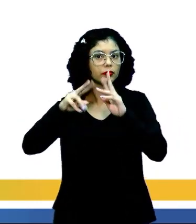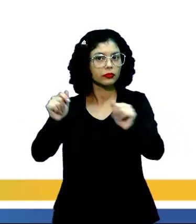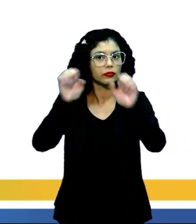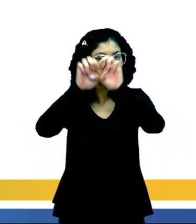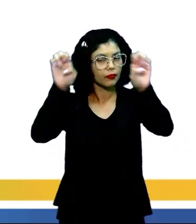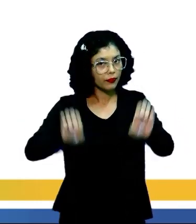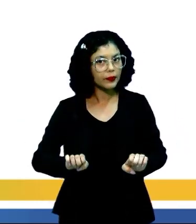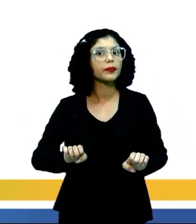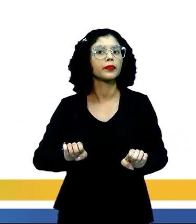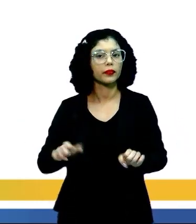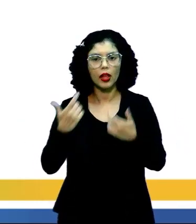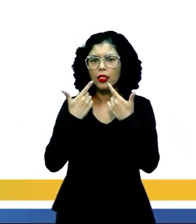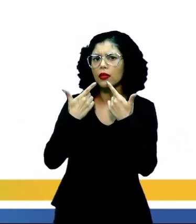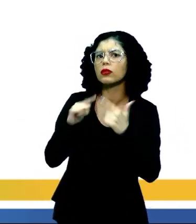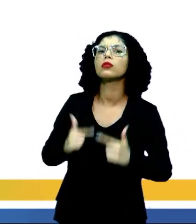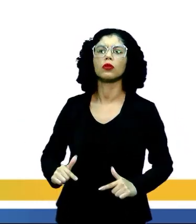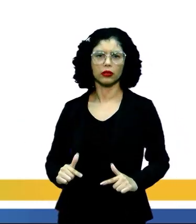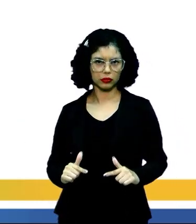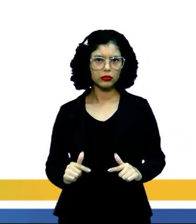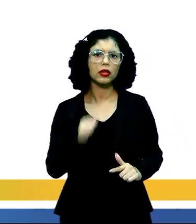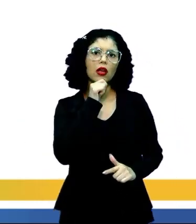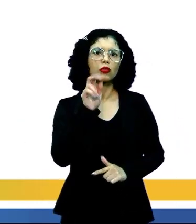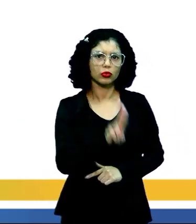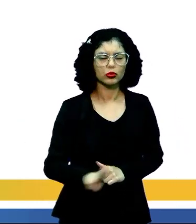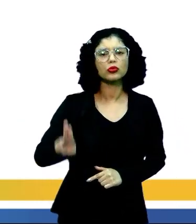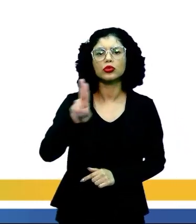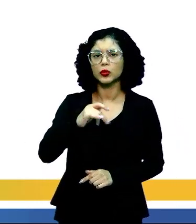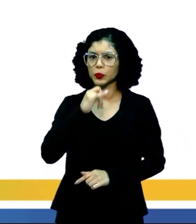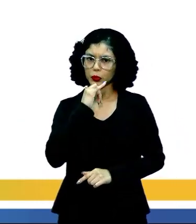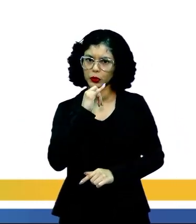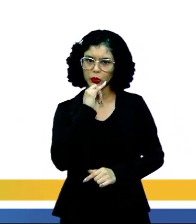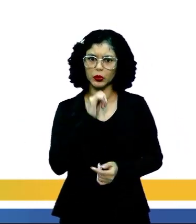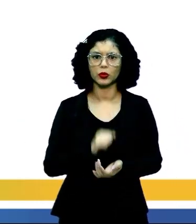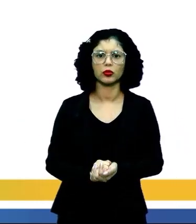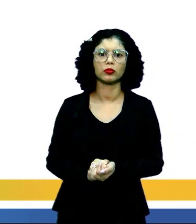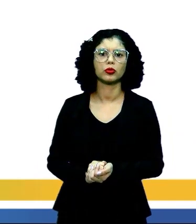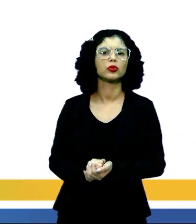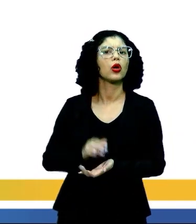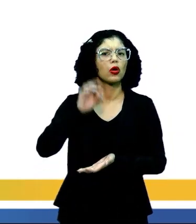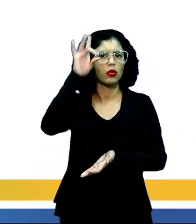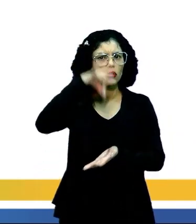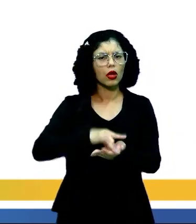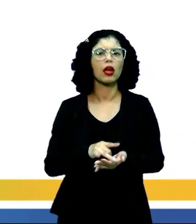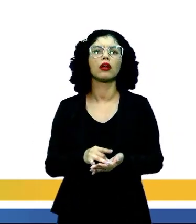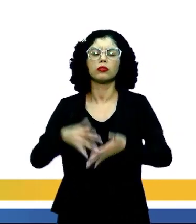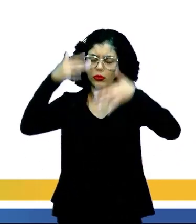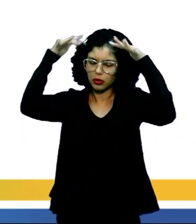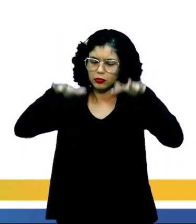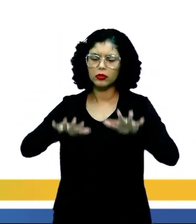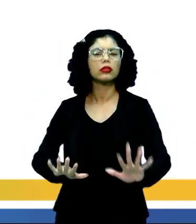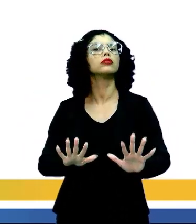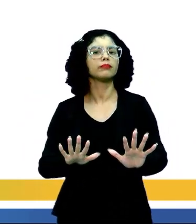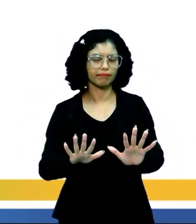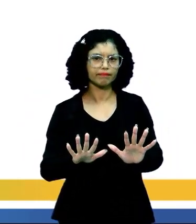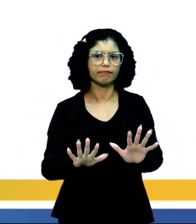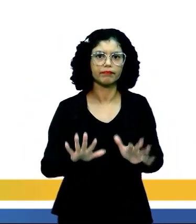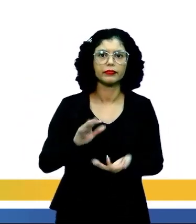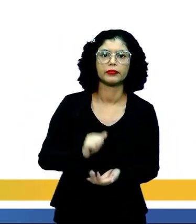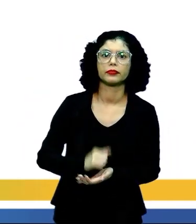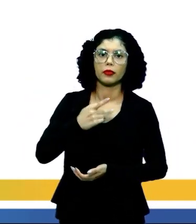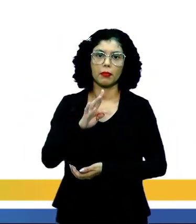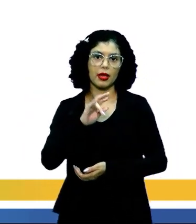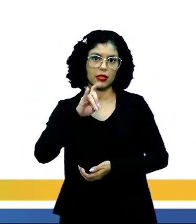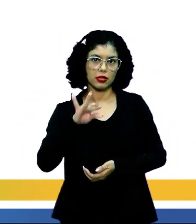estruturas, à linguagem, que era utilizada, por exemplo, no realismo, no naturalismo, no parnasianismo?